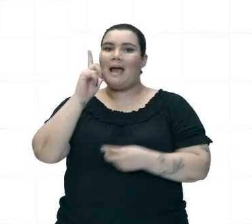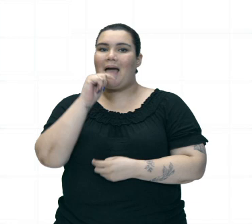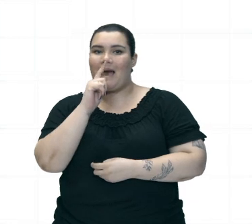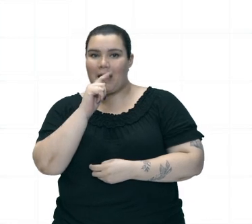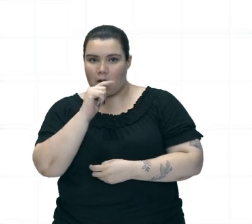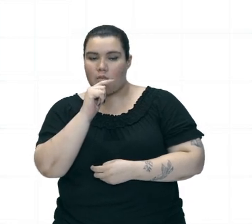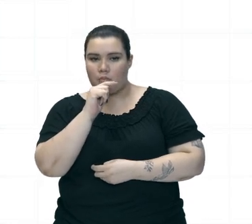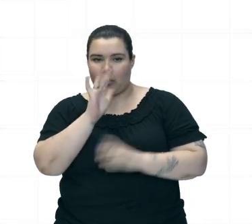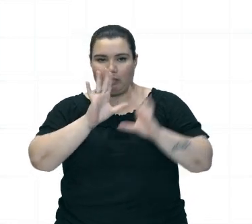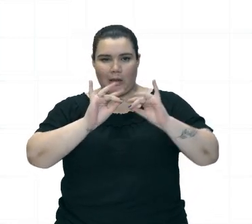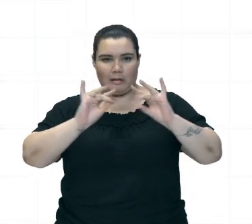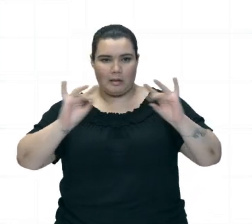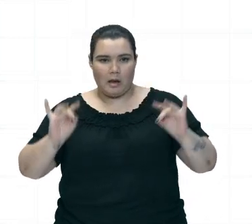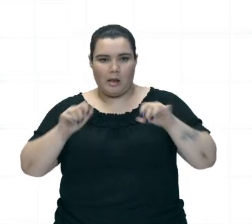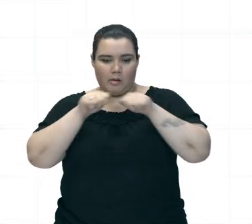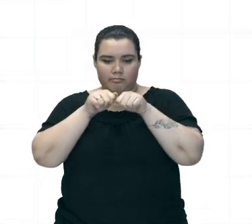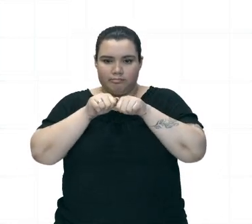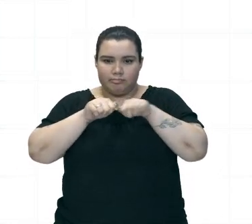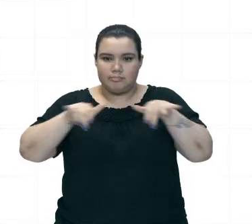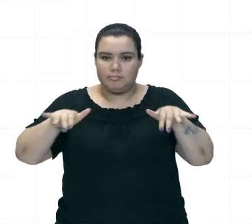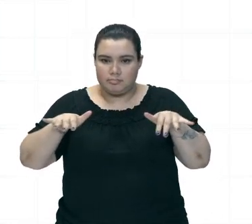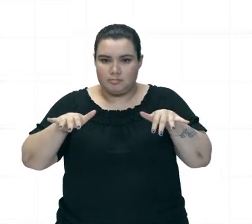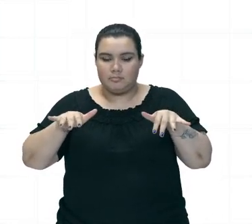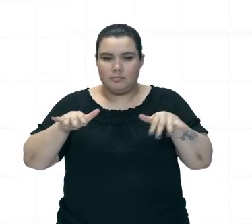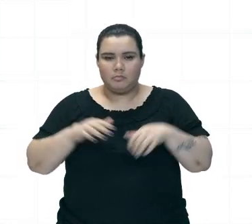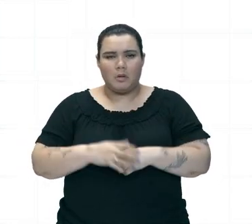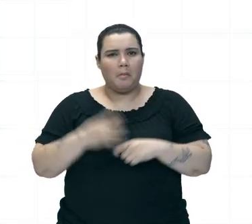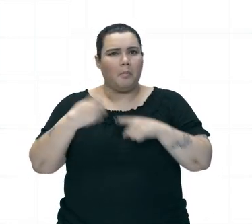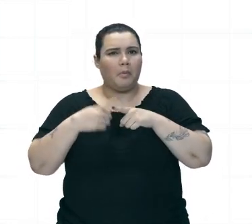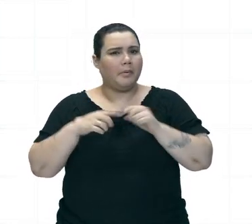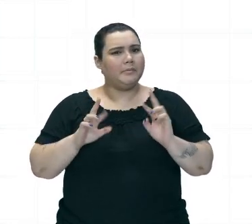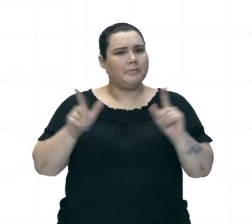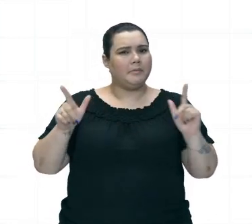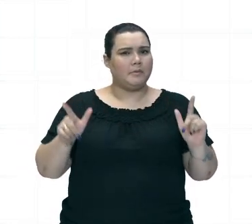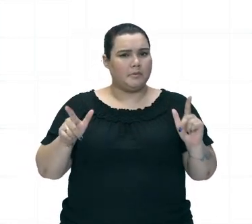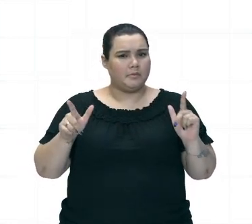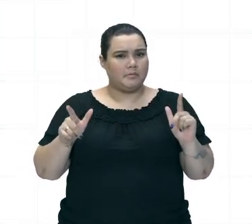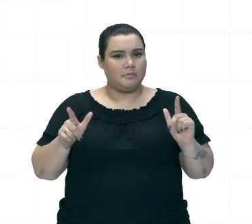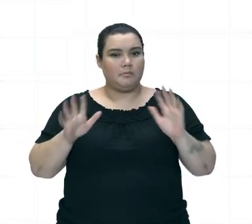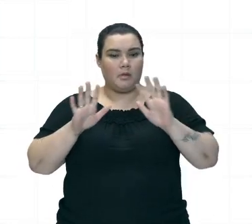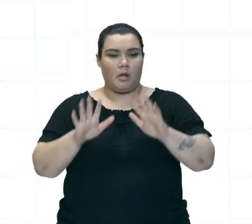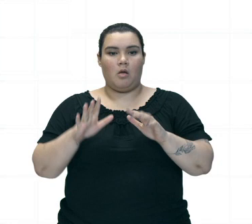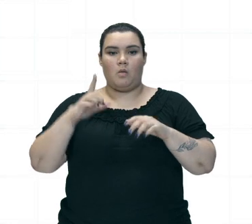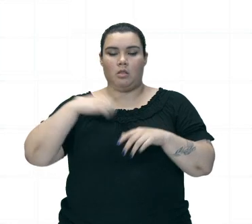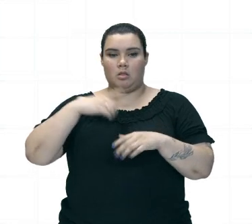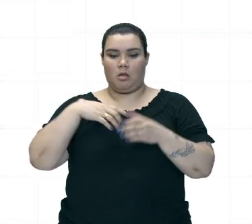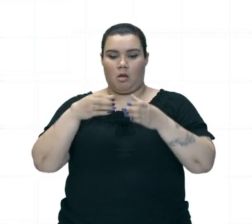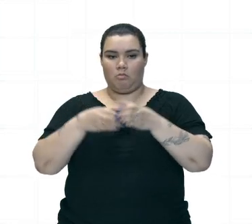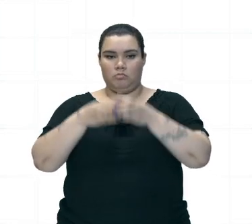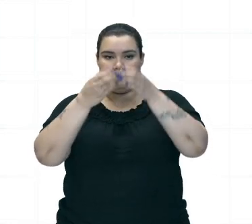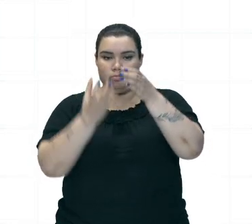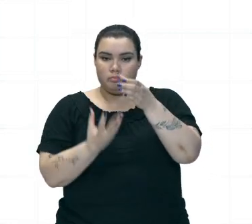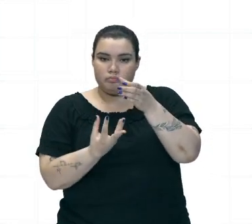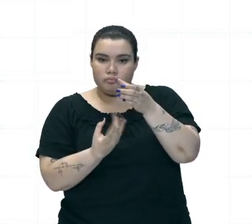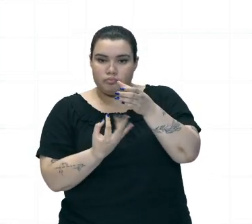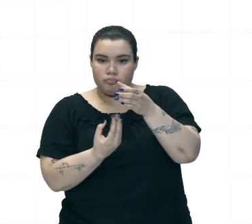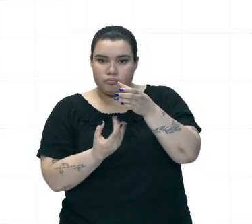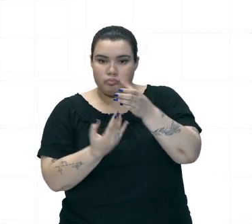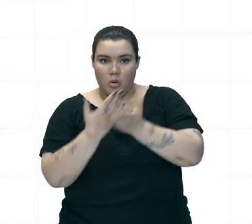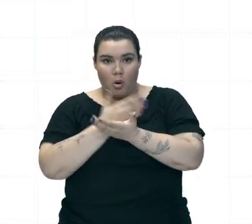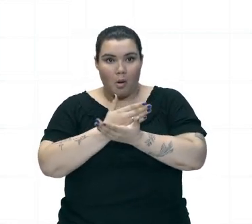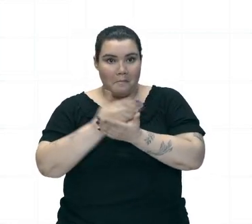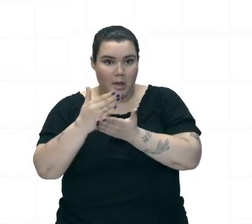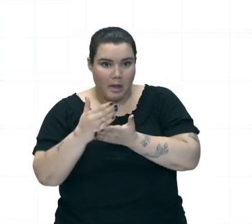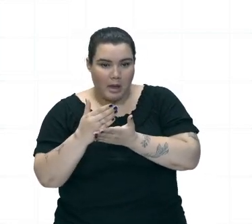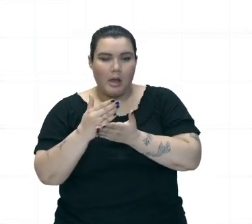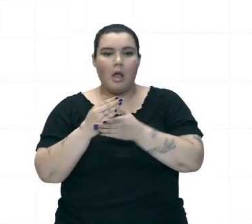Por que Que isso acontece? Porque quando Eu dou Aquecimento As moléculas Elas tendem A se afastar Da mesma forma Que nós